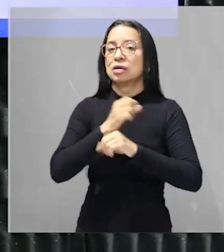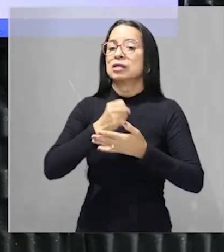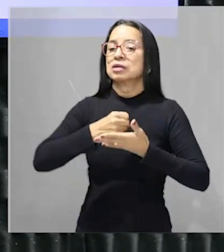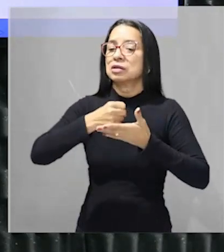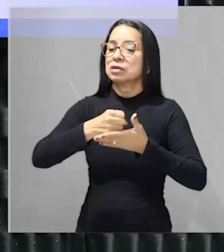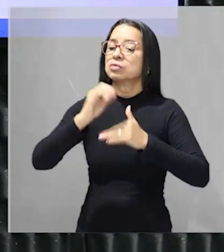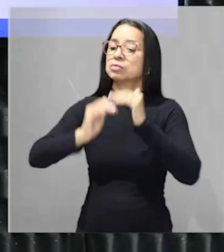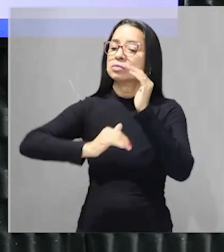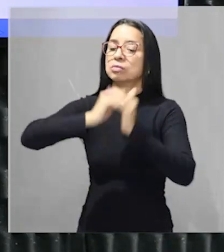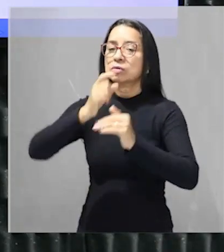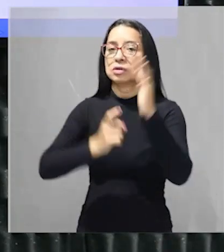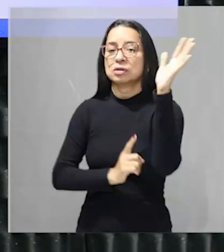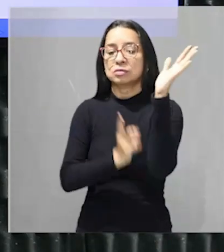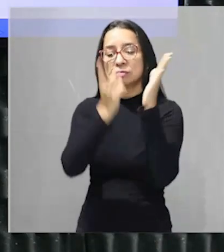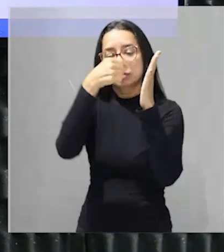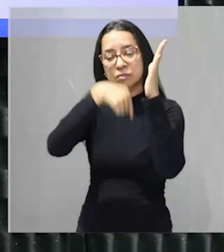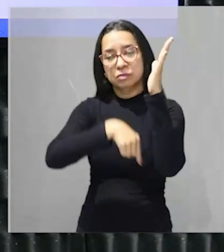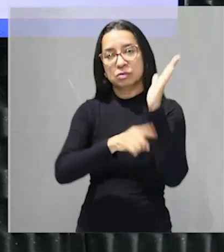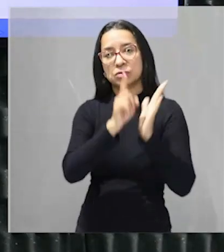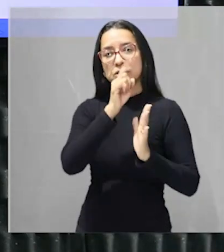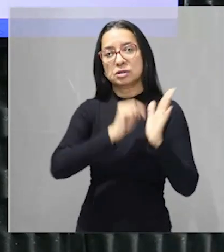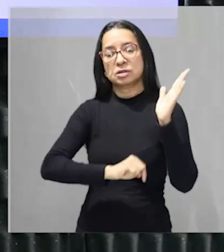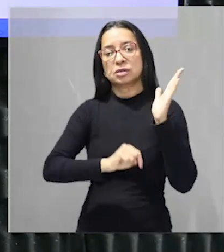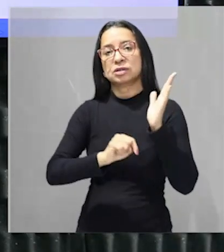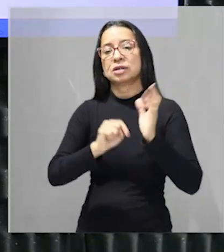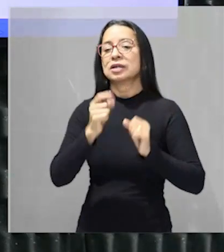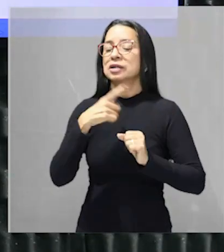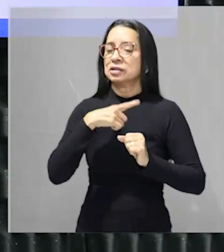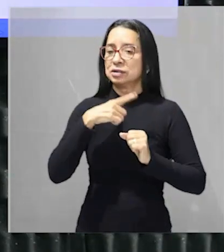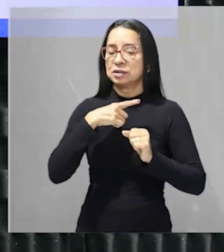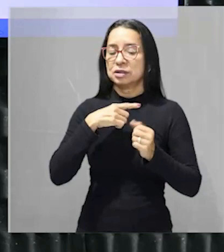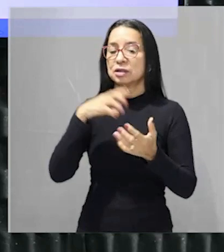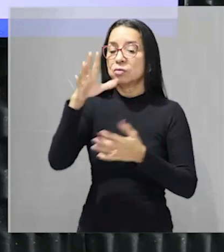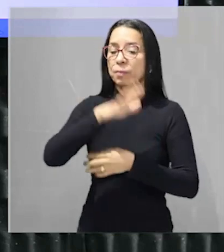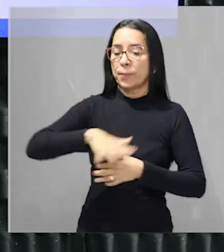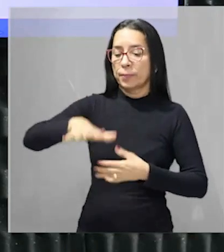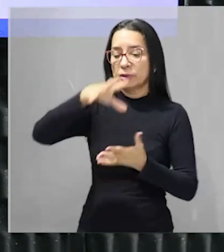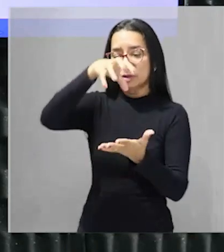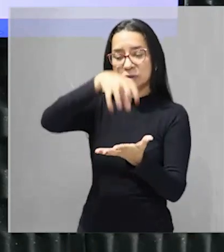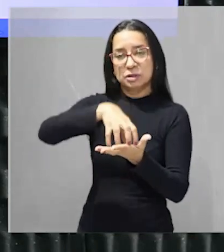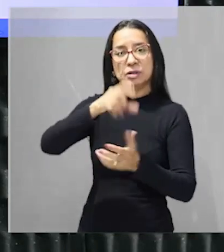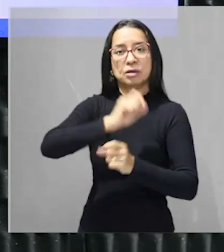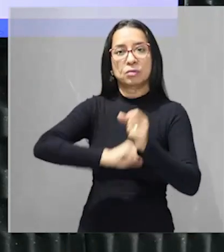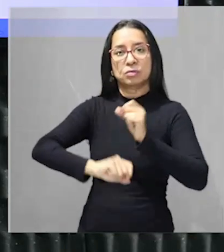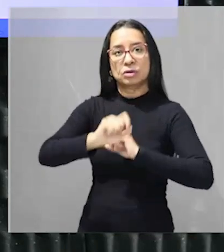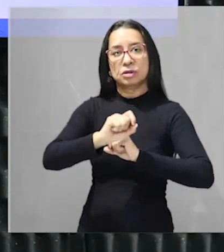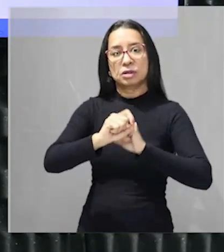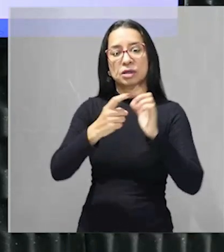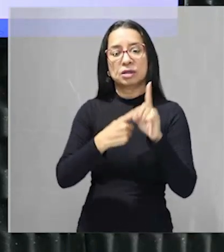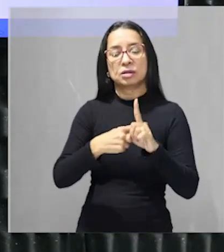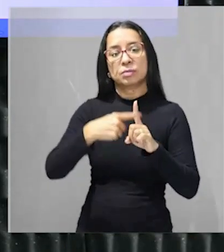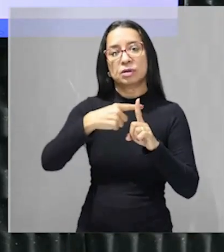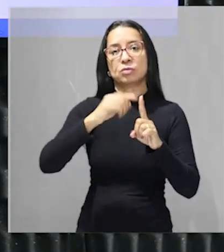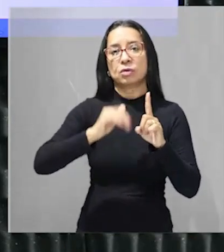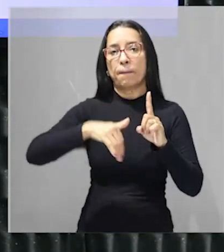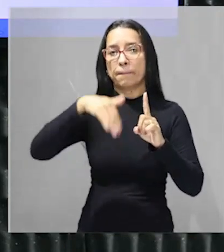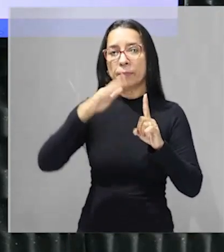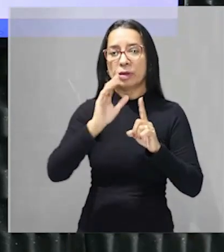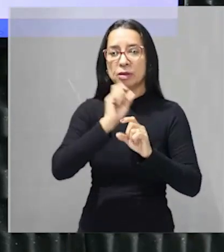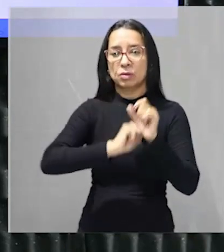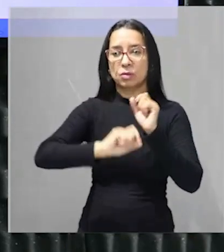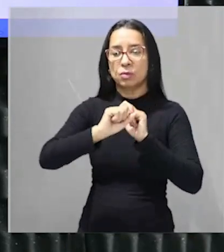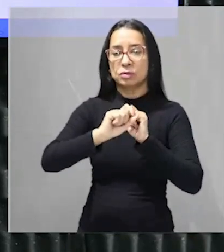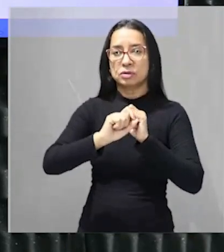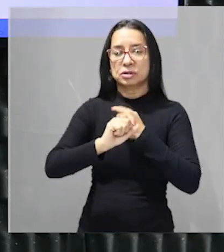um e o segundo galera se eu estou numa área central do planeta a temperatura tende a ser maior o índice pluviométrico por